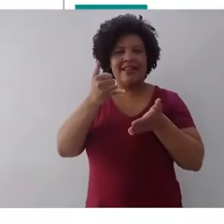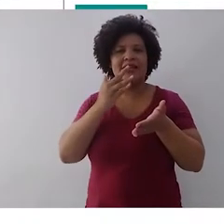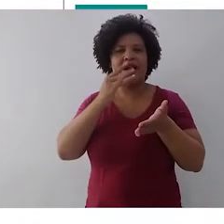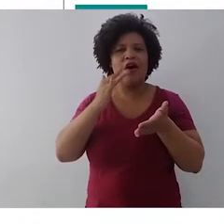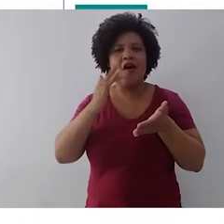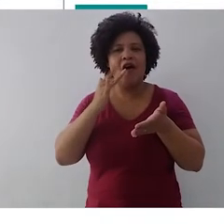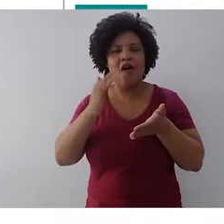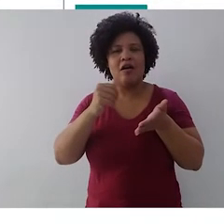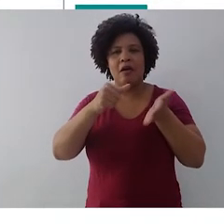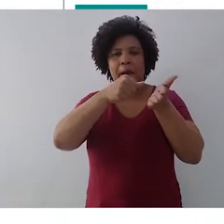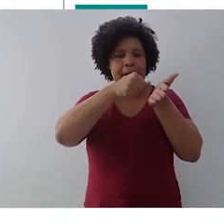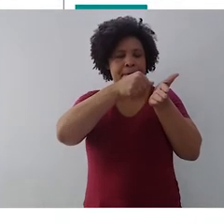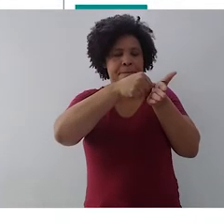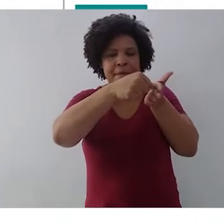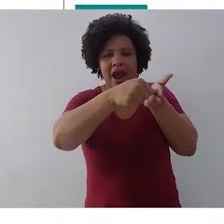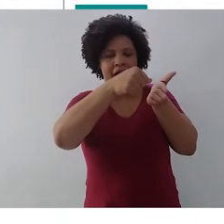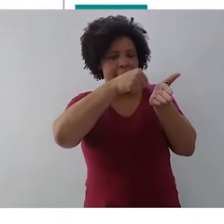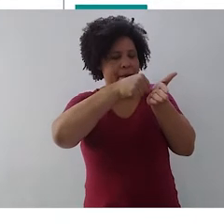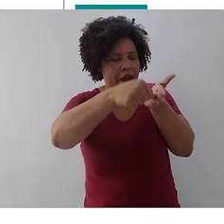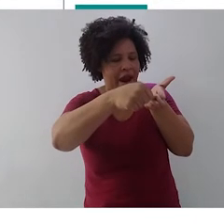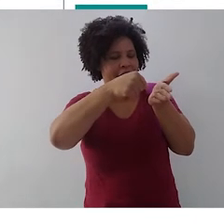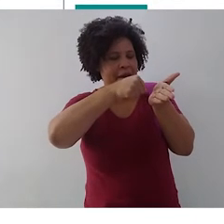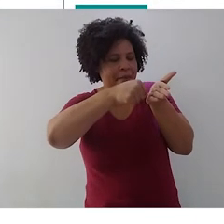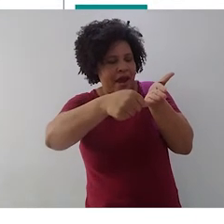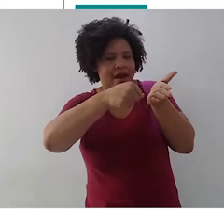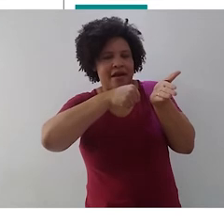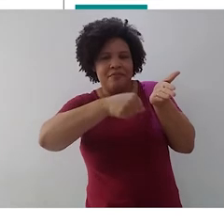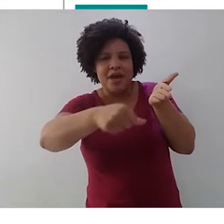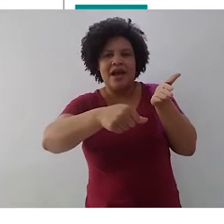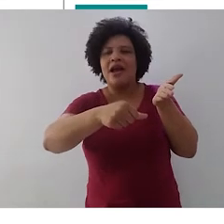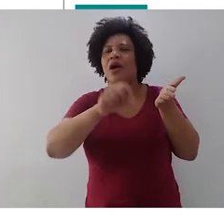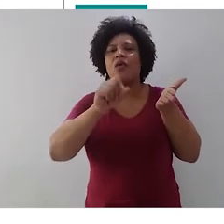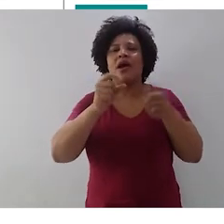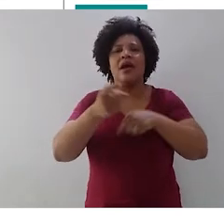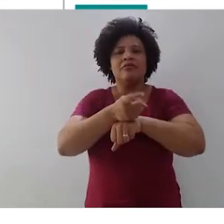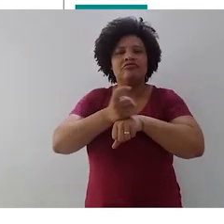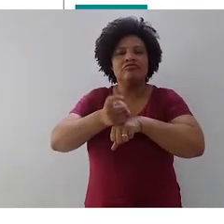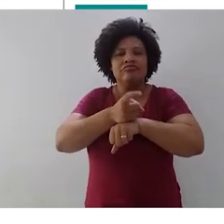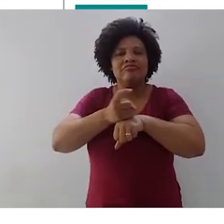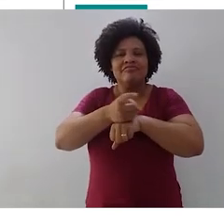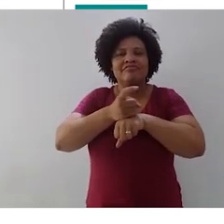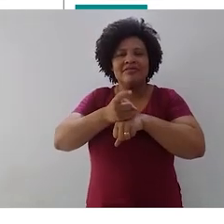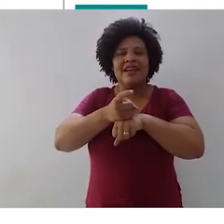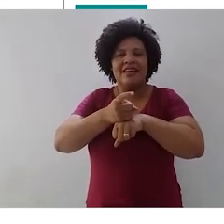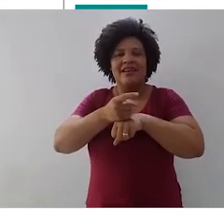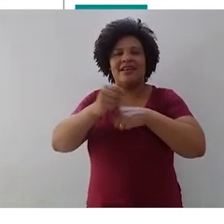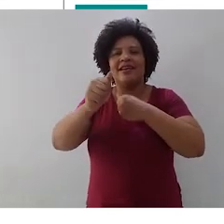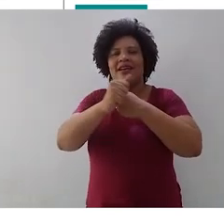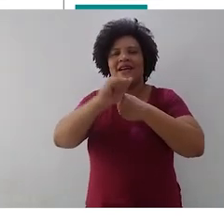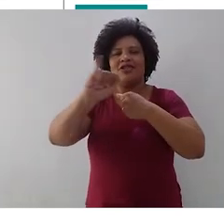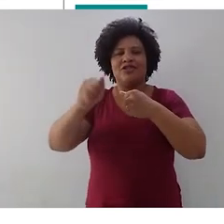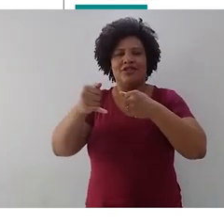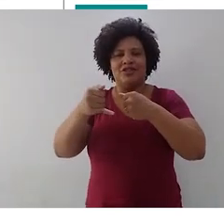uma série de legendas essas ocorrências. São os adjetivos. Então tem gente que coloca adjetivo demais